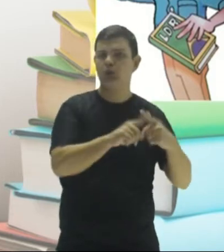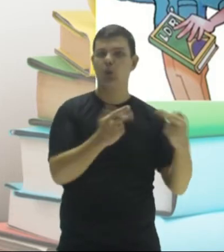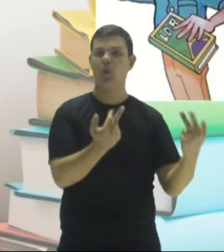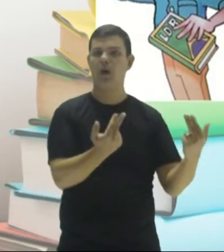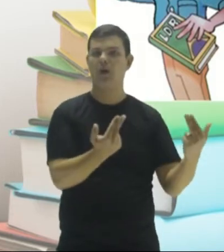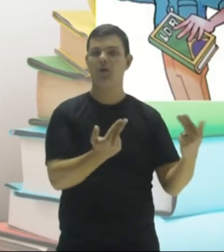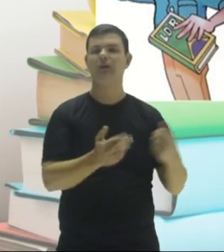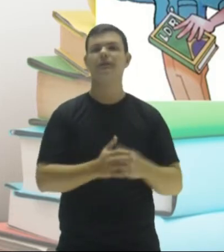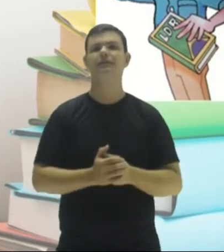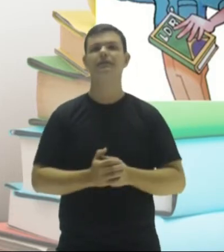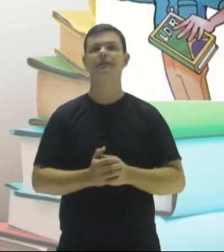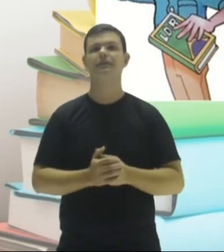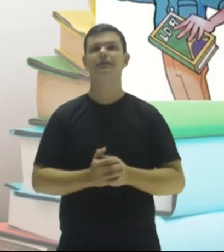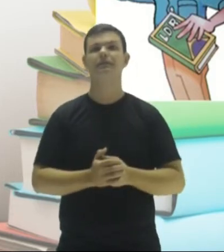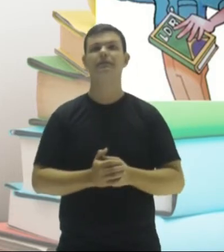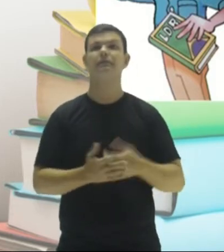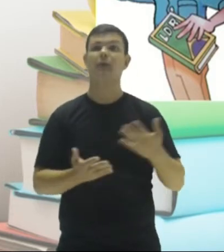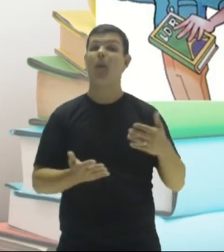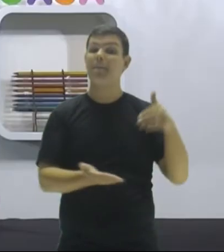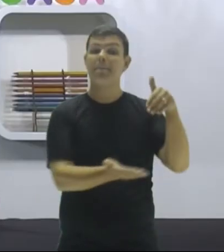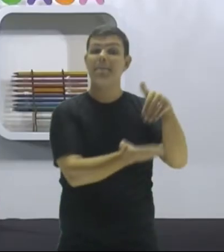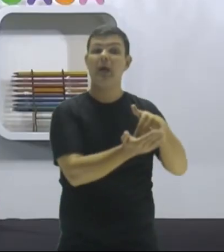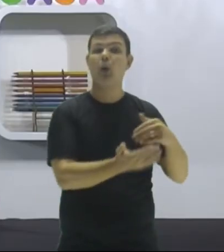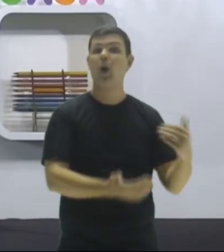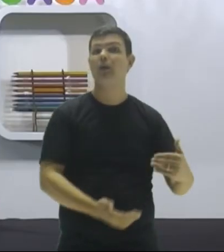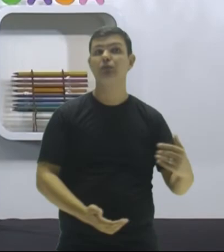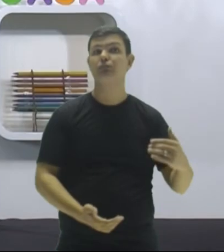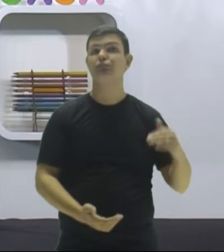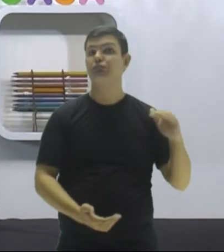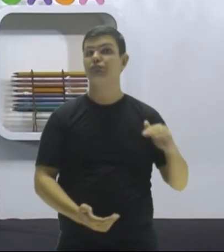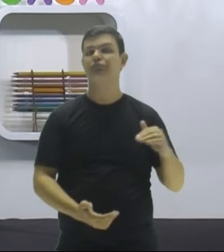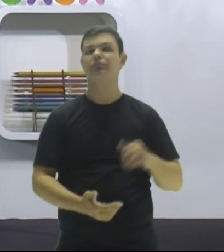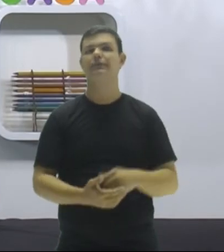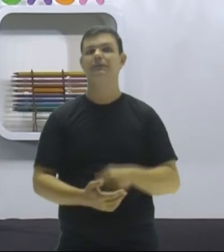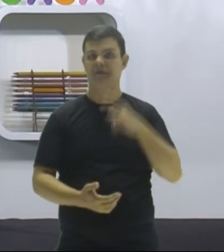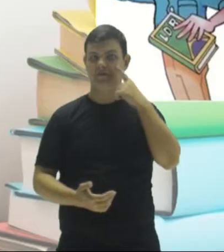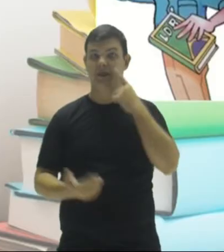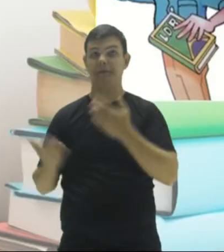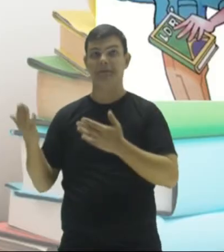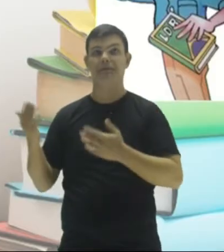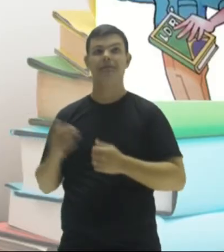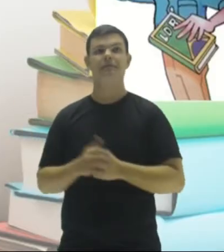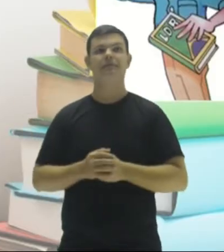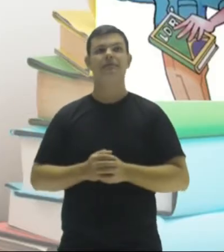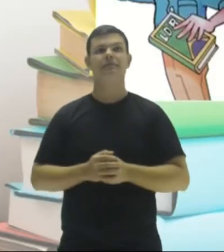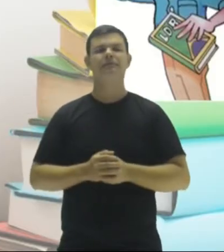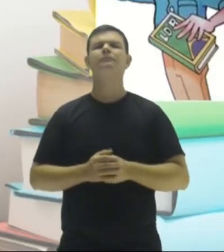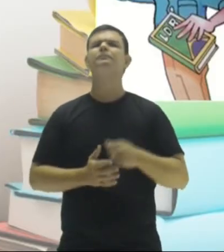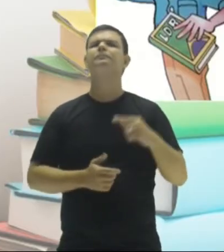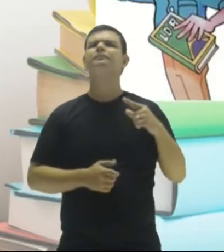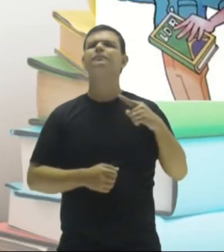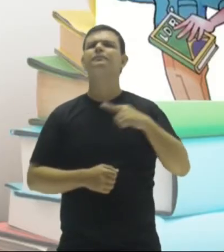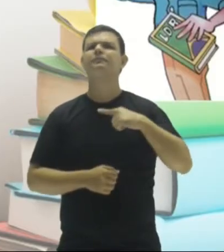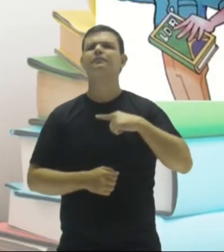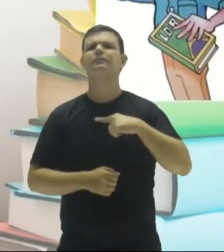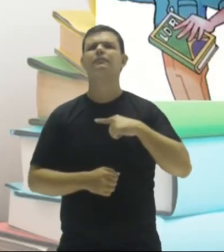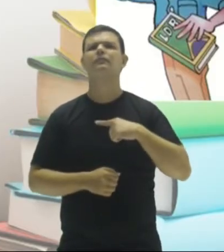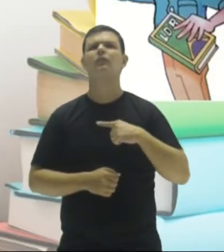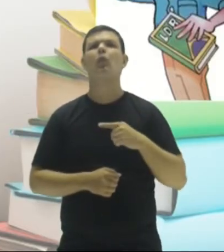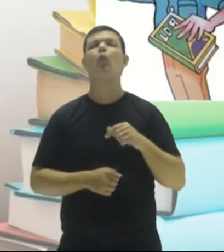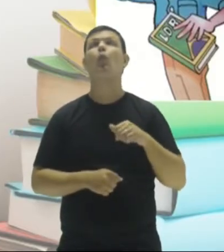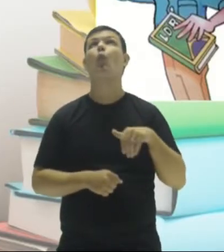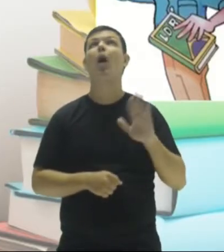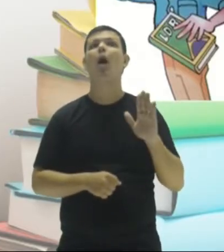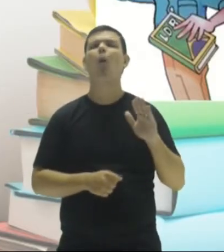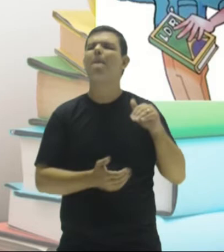Então, neste caso aí, é o menor múltiplo comum. Então, olhe lá, pessoal. Aqui eu tenho qual o